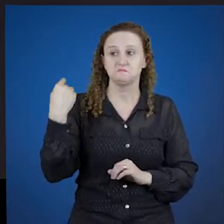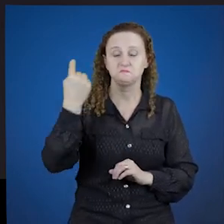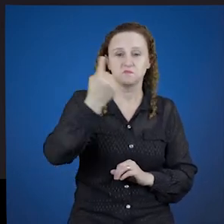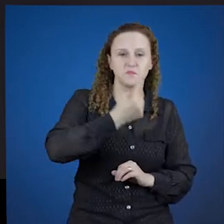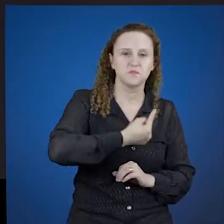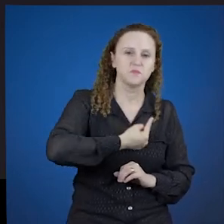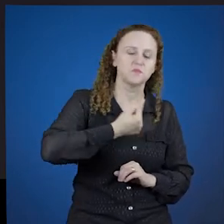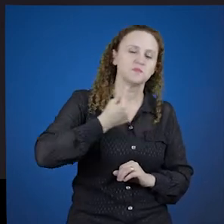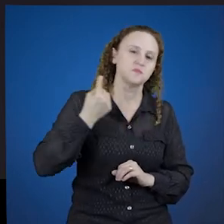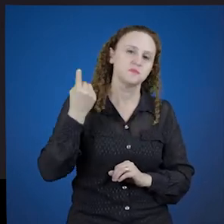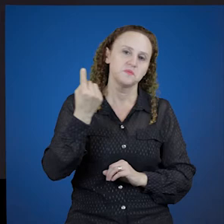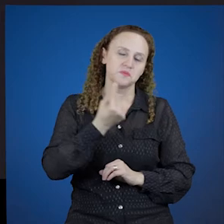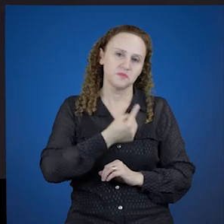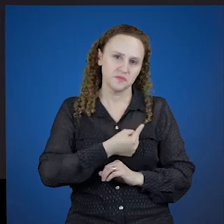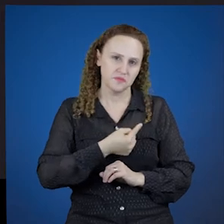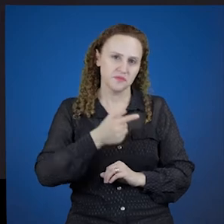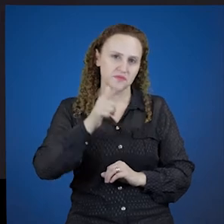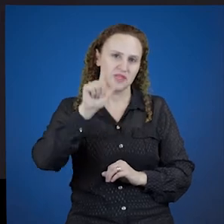Nós